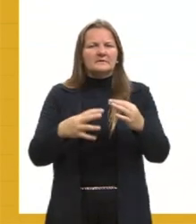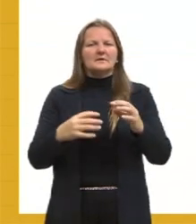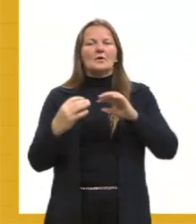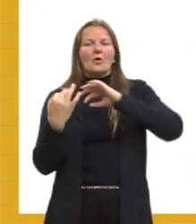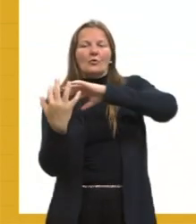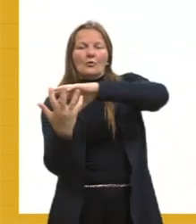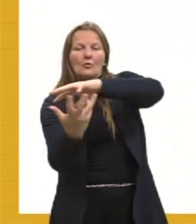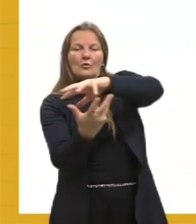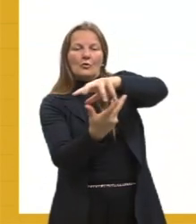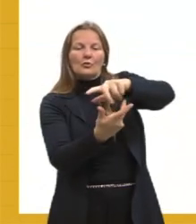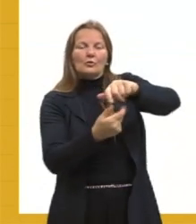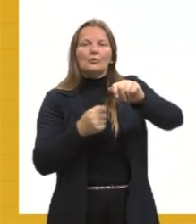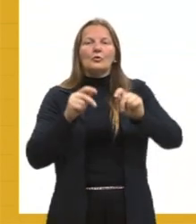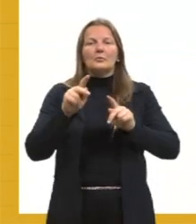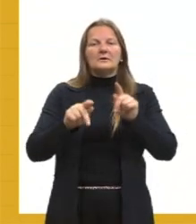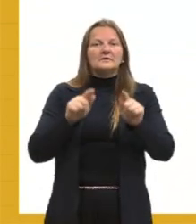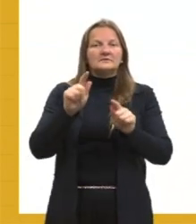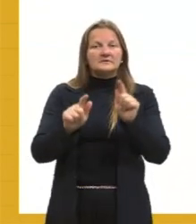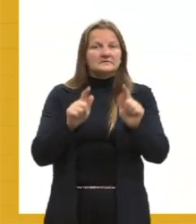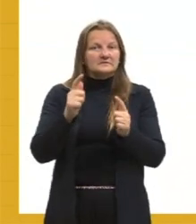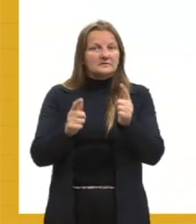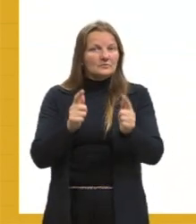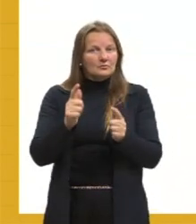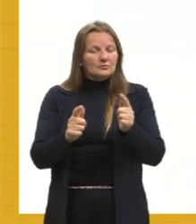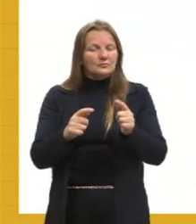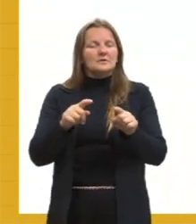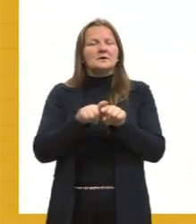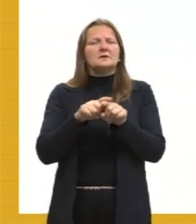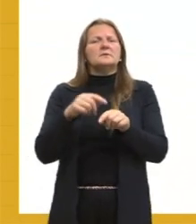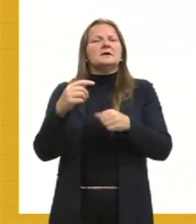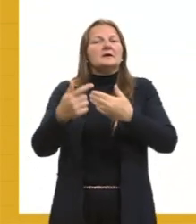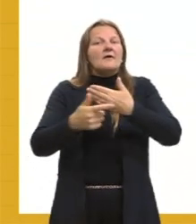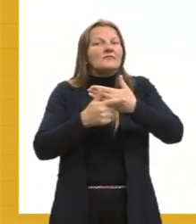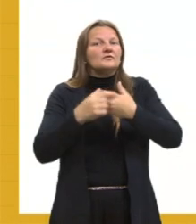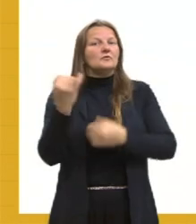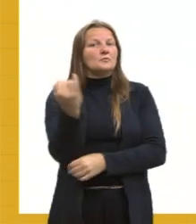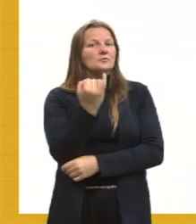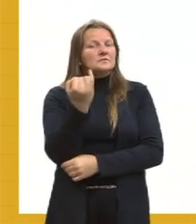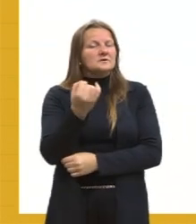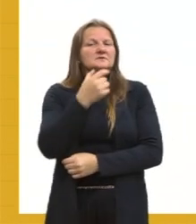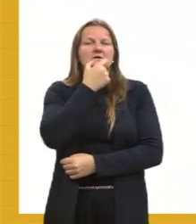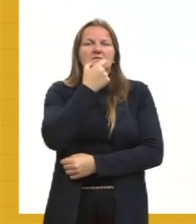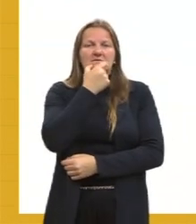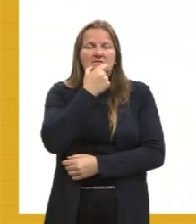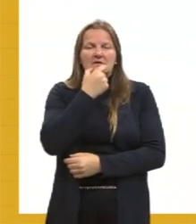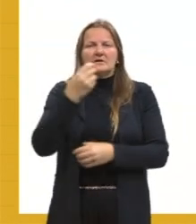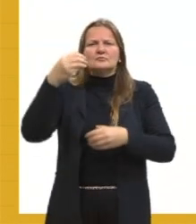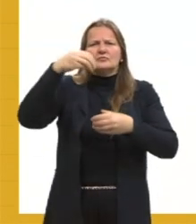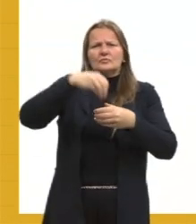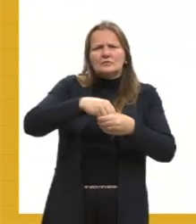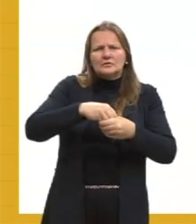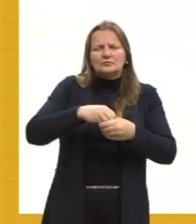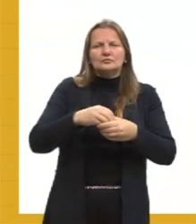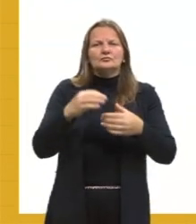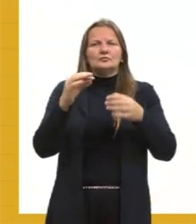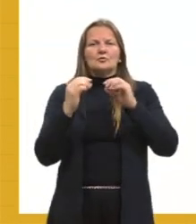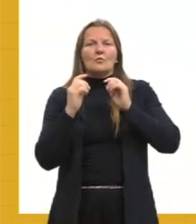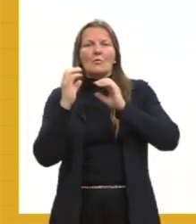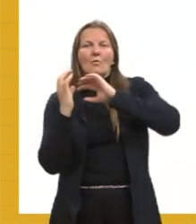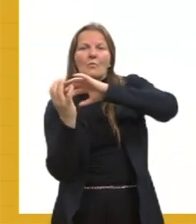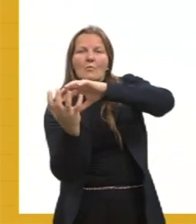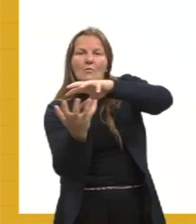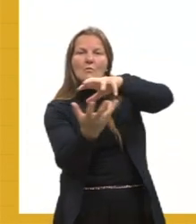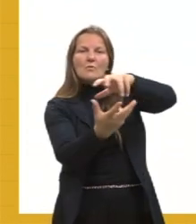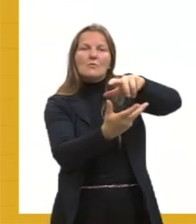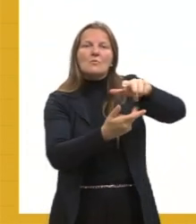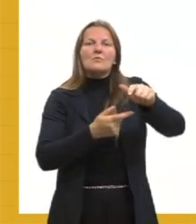anteriormente, já colocaram a importância da língua inglesa dentro dessa globalização,